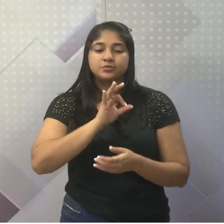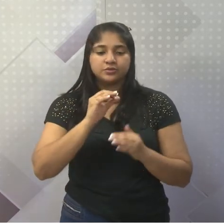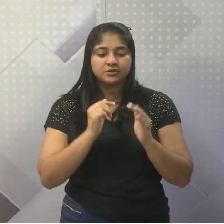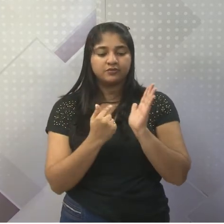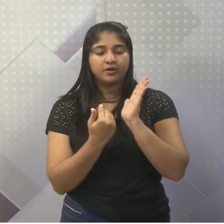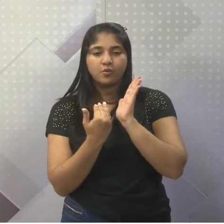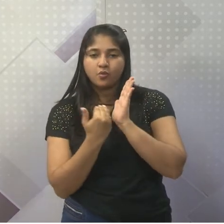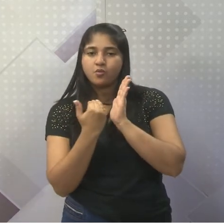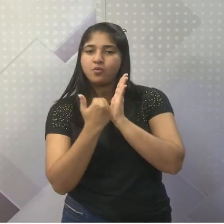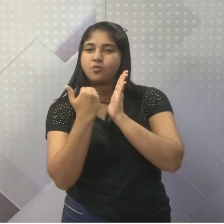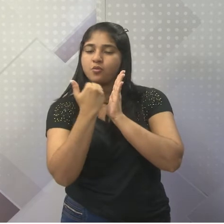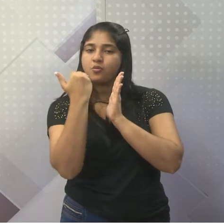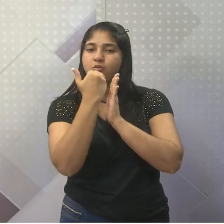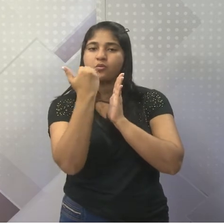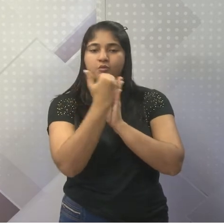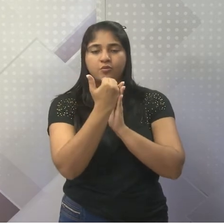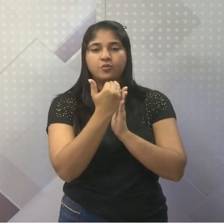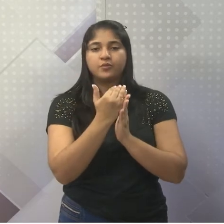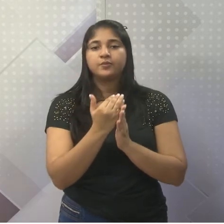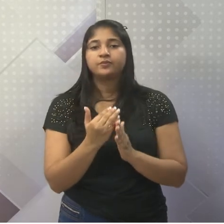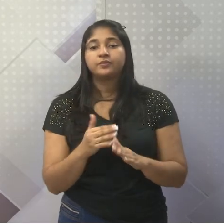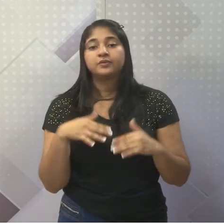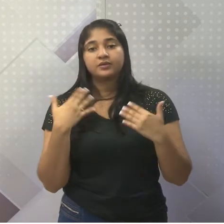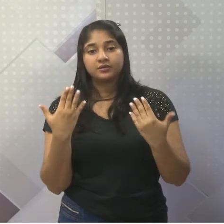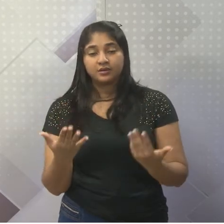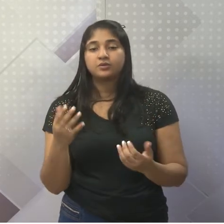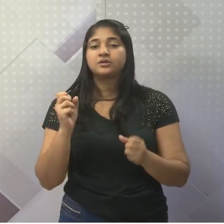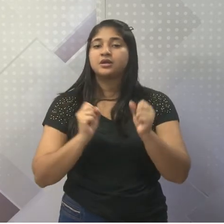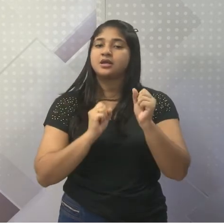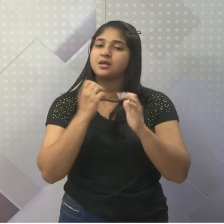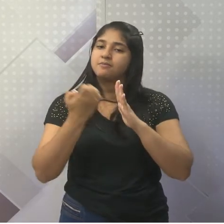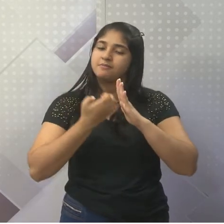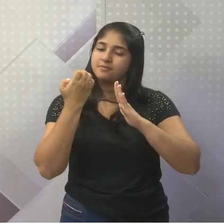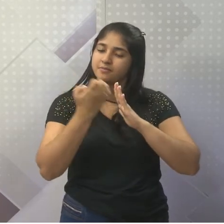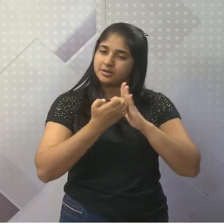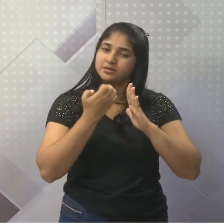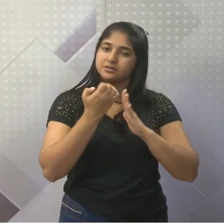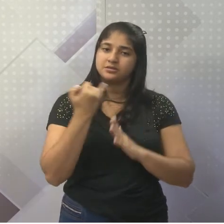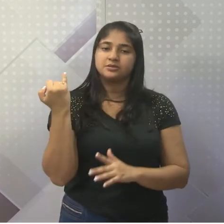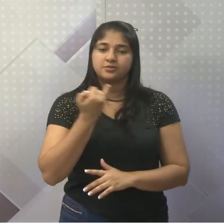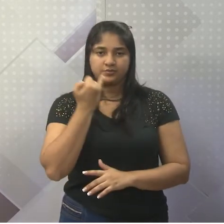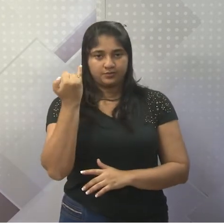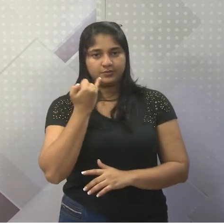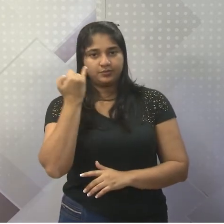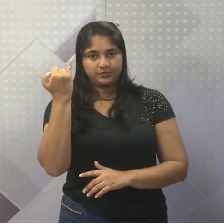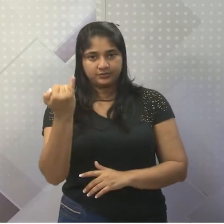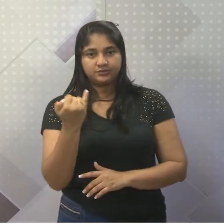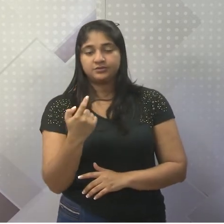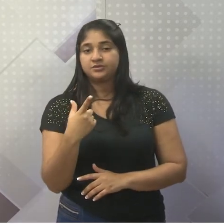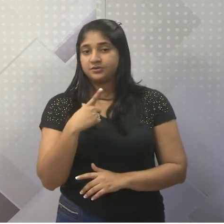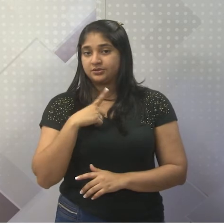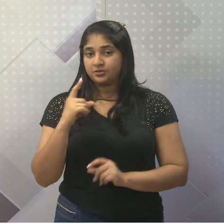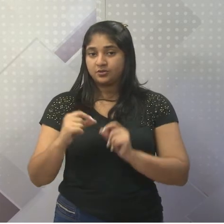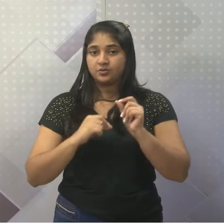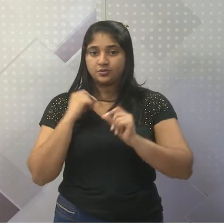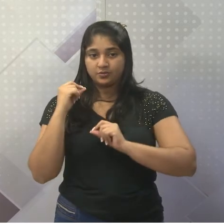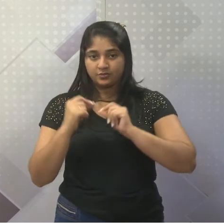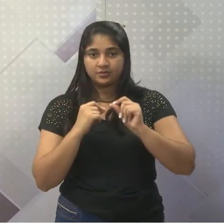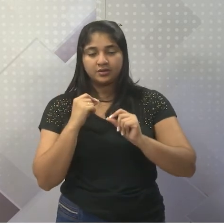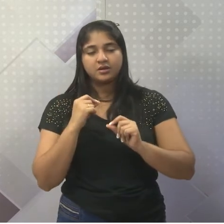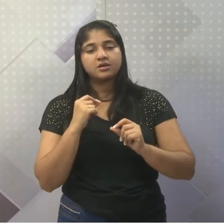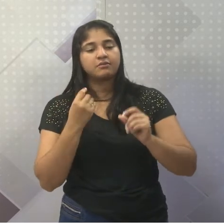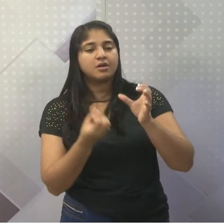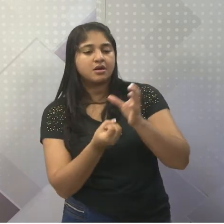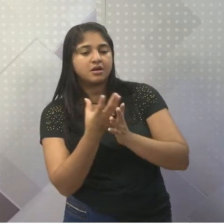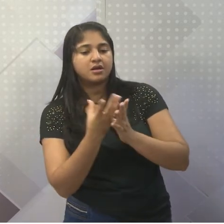no decorrer dos últimos 10 anos. Então, conta com grandes empresas, as quais ela possui, inclusive, fabricantes próprios de